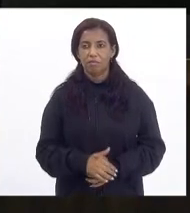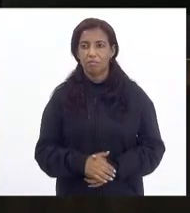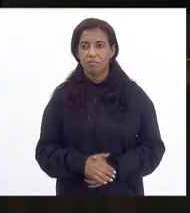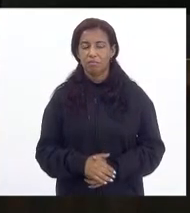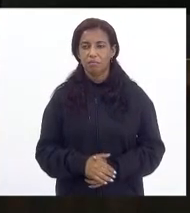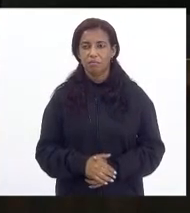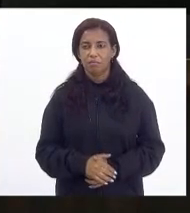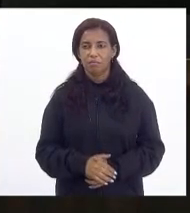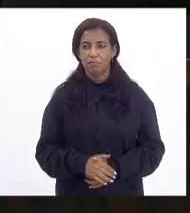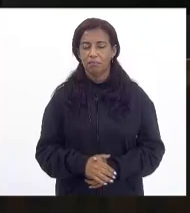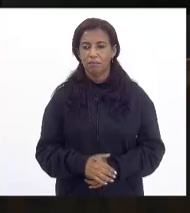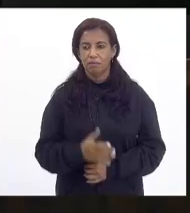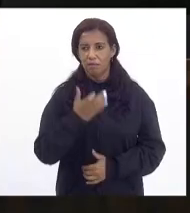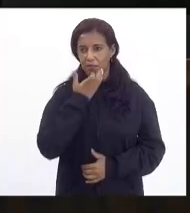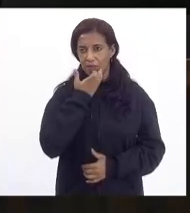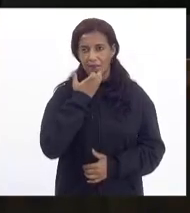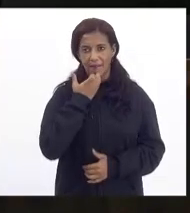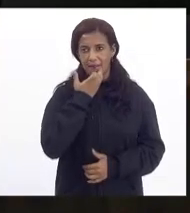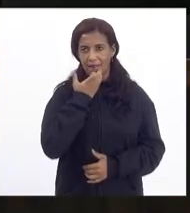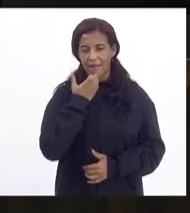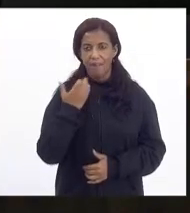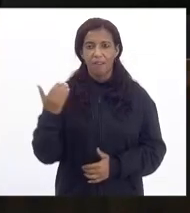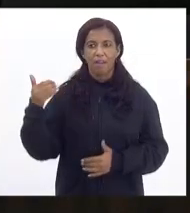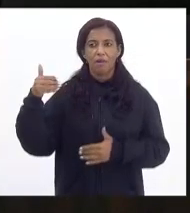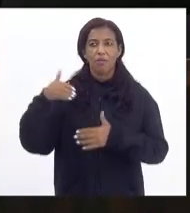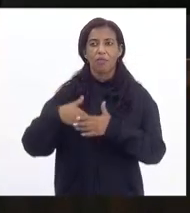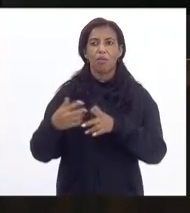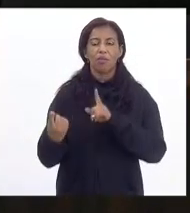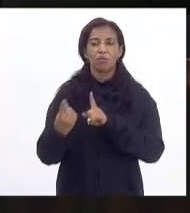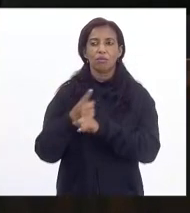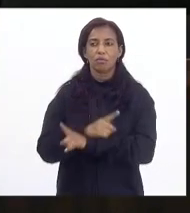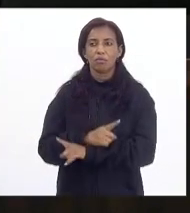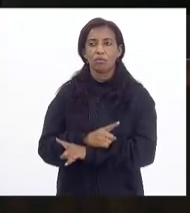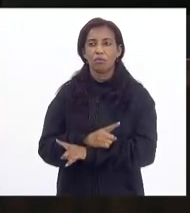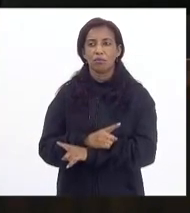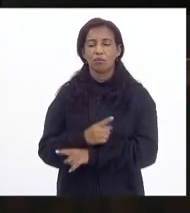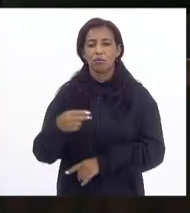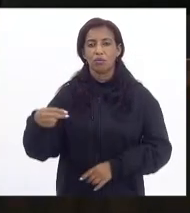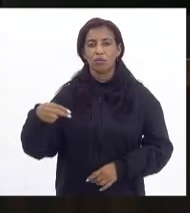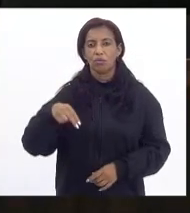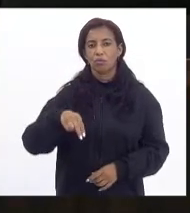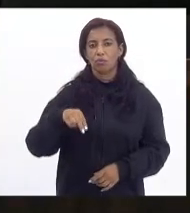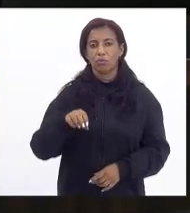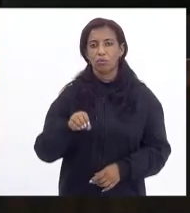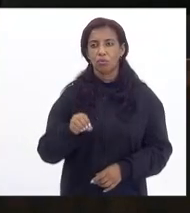A consigna, por gentileza, consignar o voto contrário da bancada do novo.